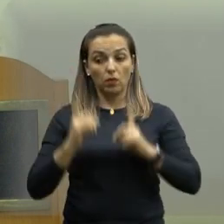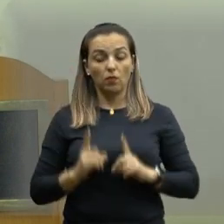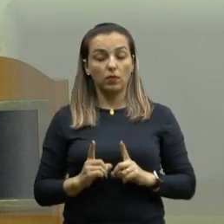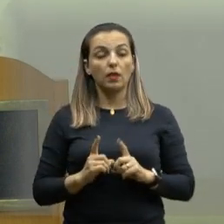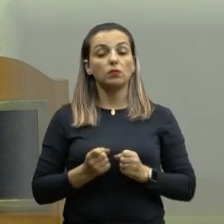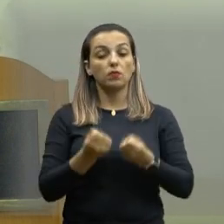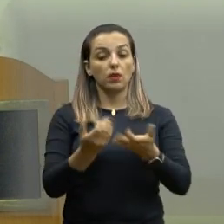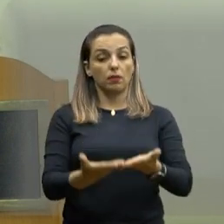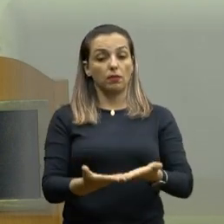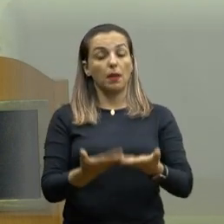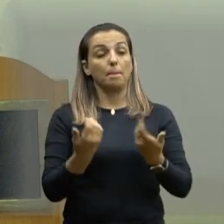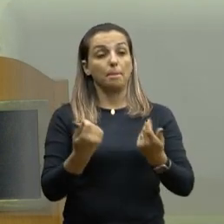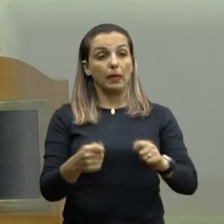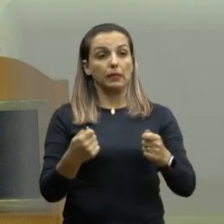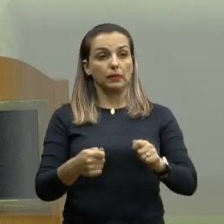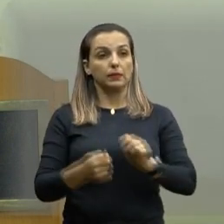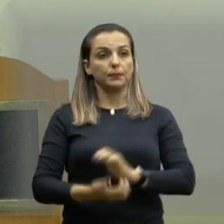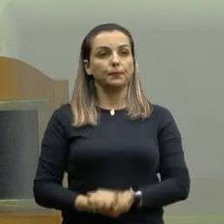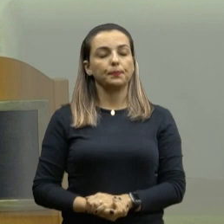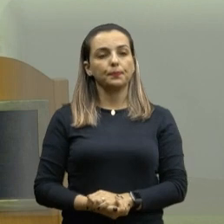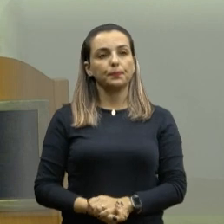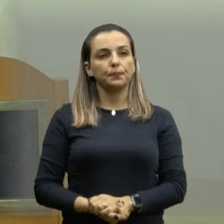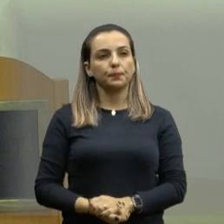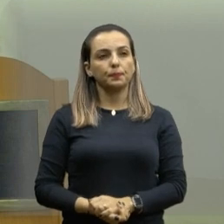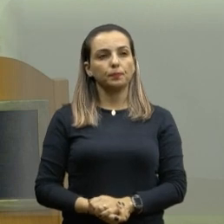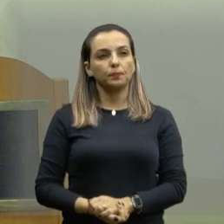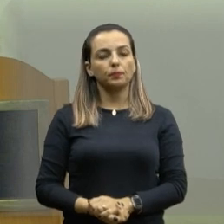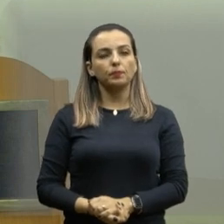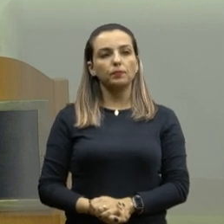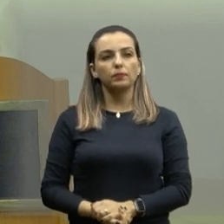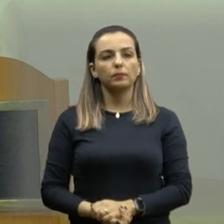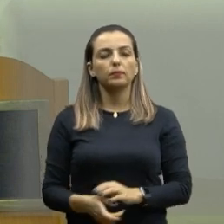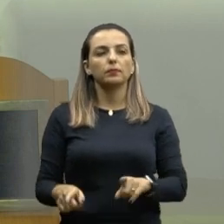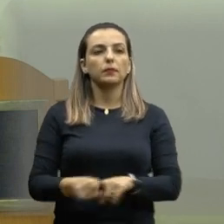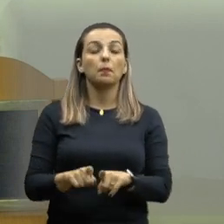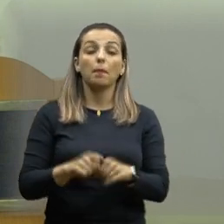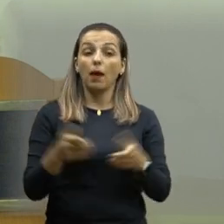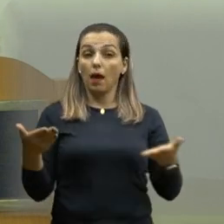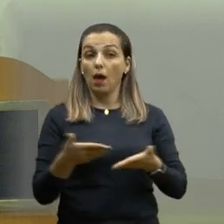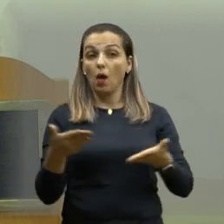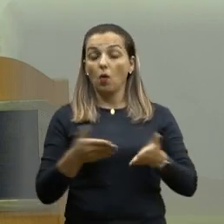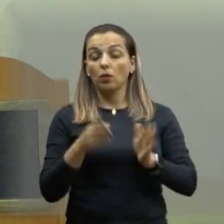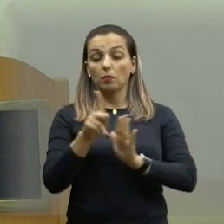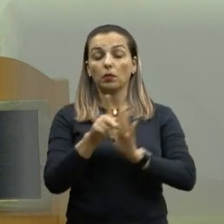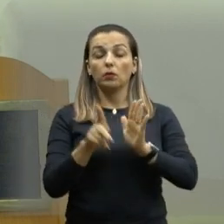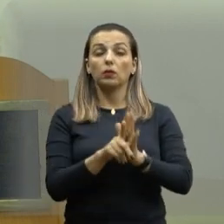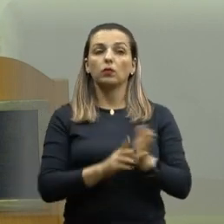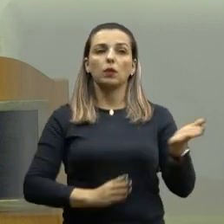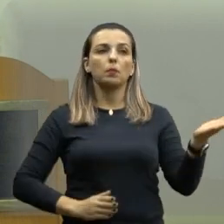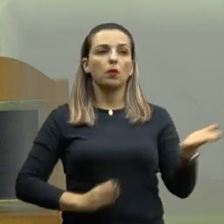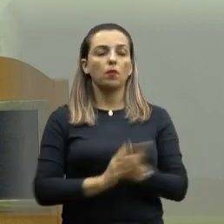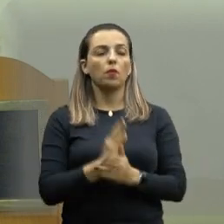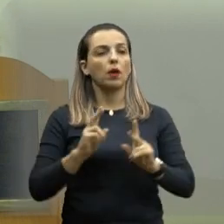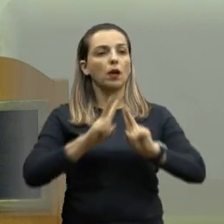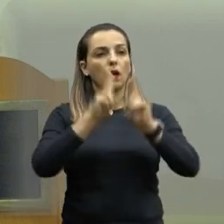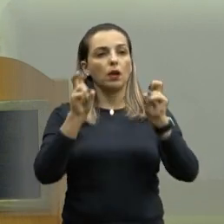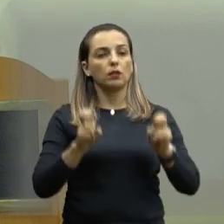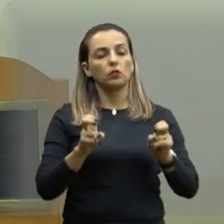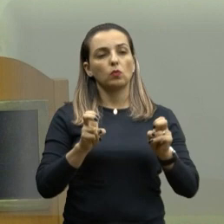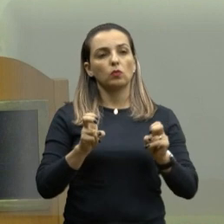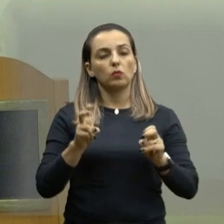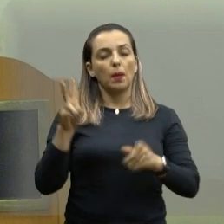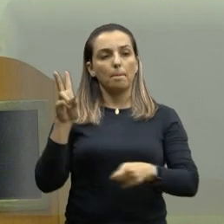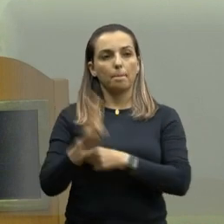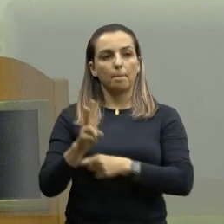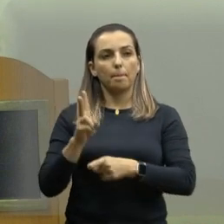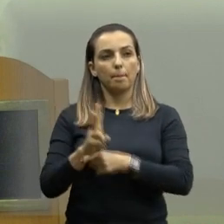reduzida. Estamos também, e acredito que nessa noite a gente aprove o tombamento provisório do